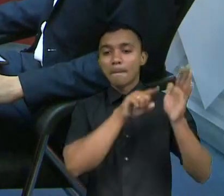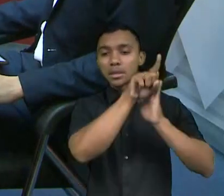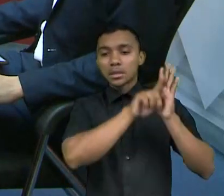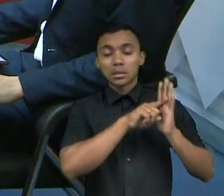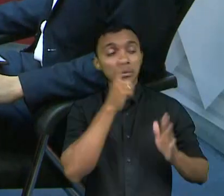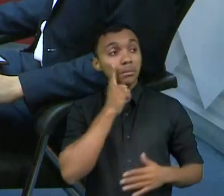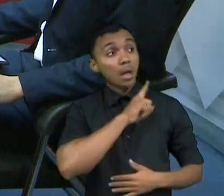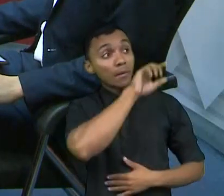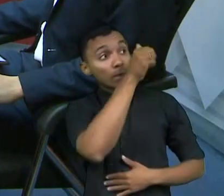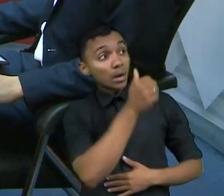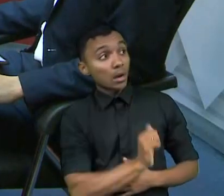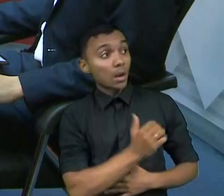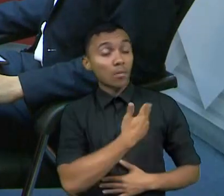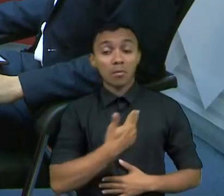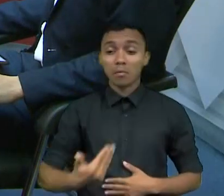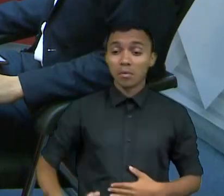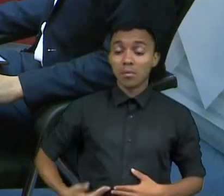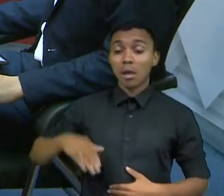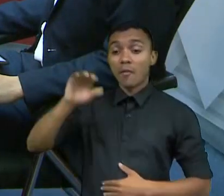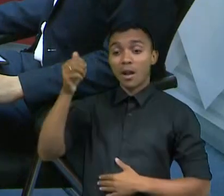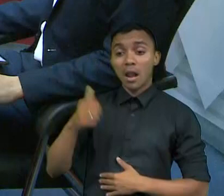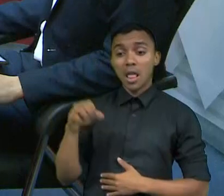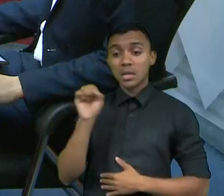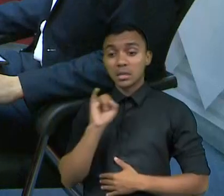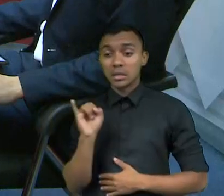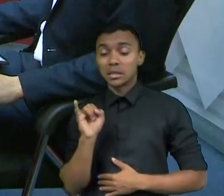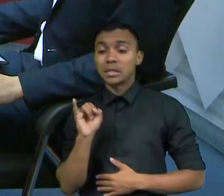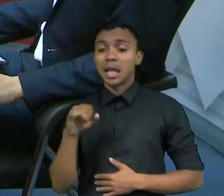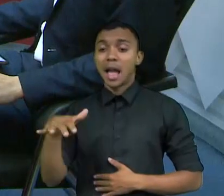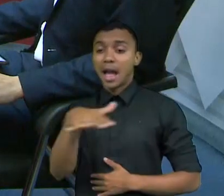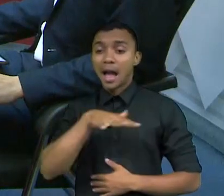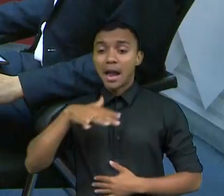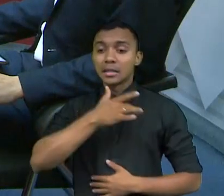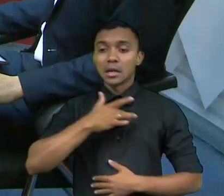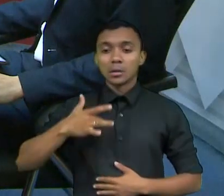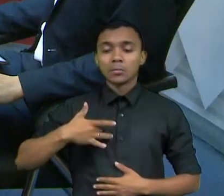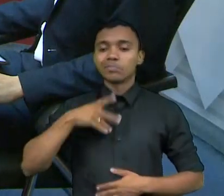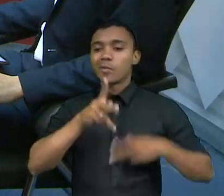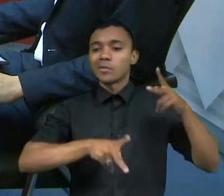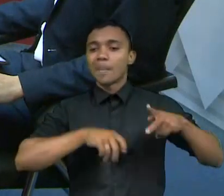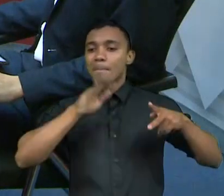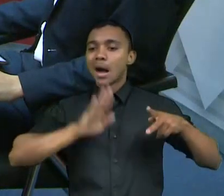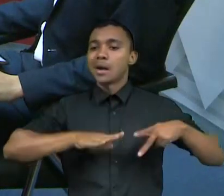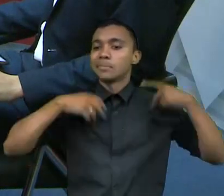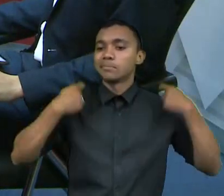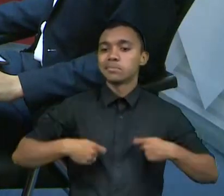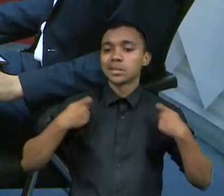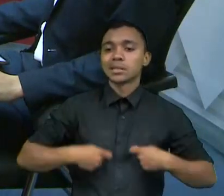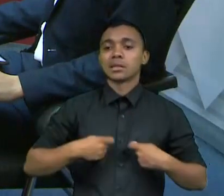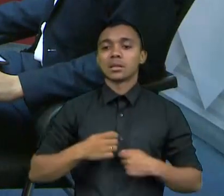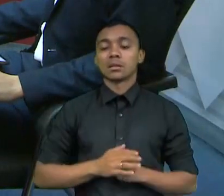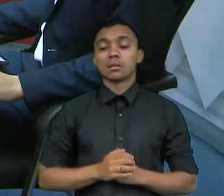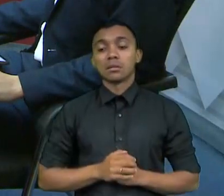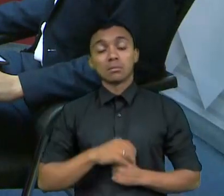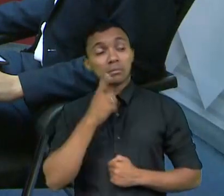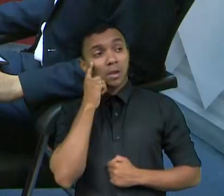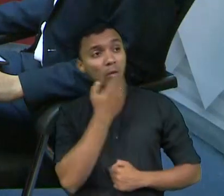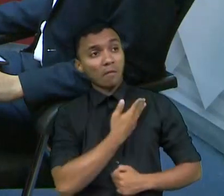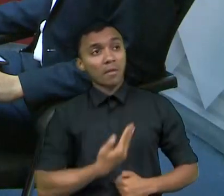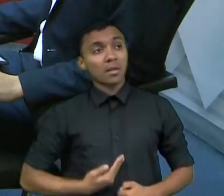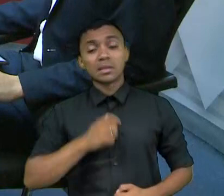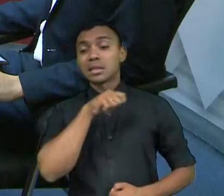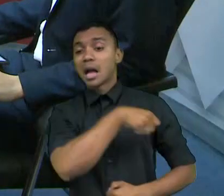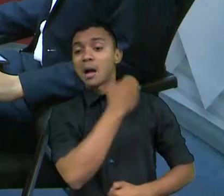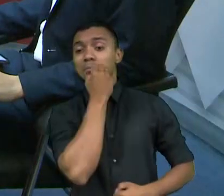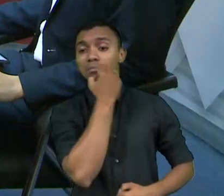avaliam temas, avaliam como está a aprovação na saúde, o que a população mais é. qualifica aquele governo como bom, ruim, irregular,